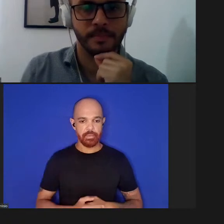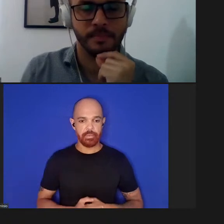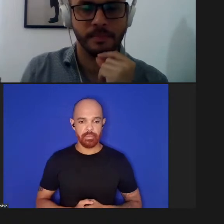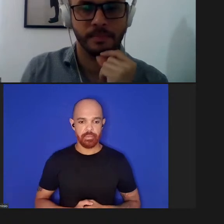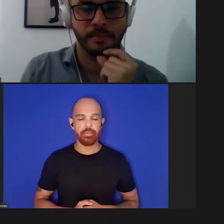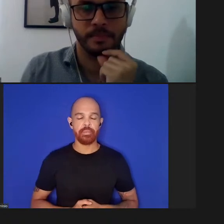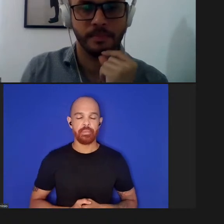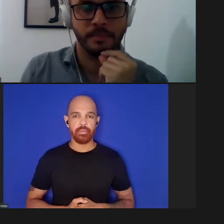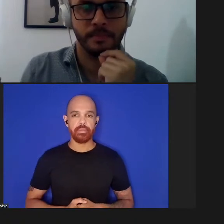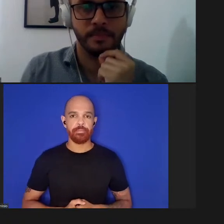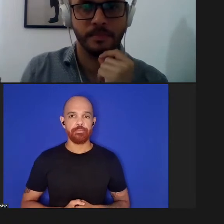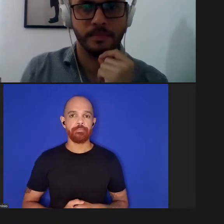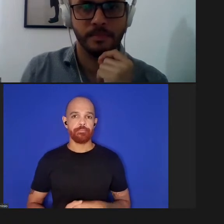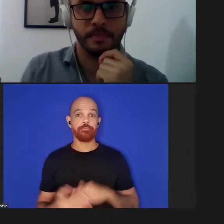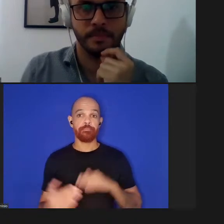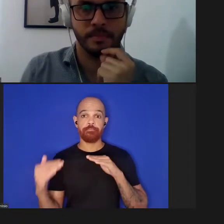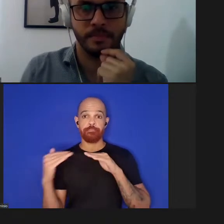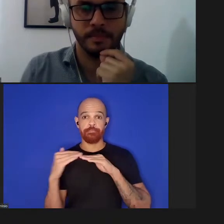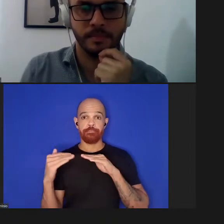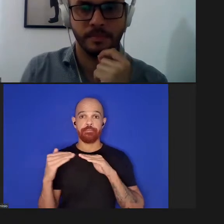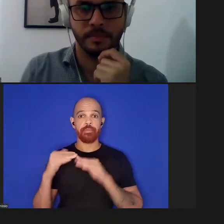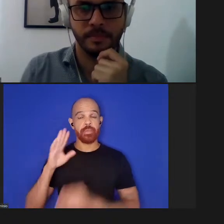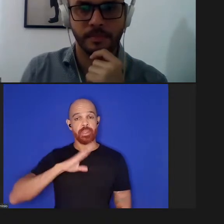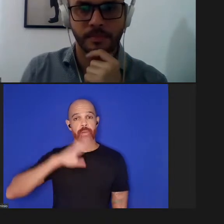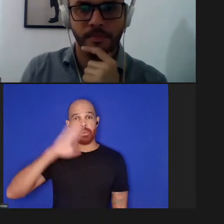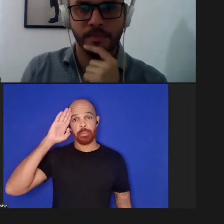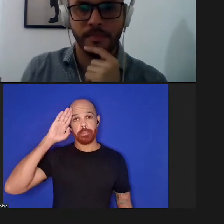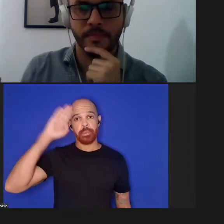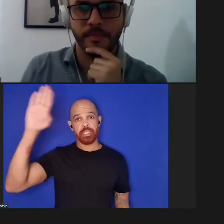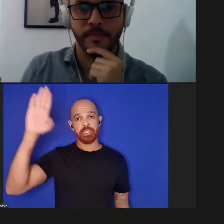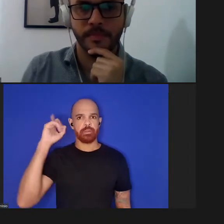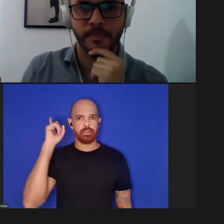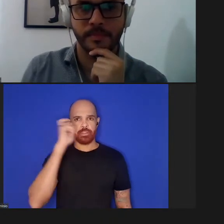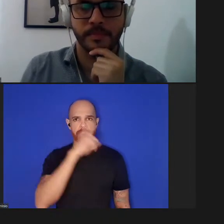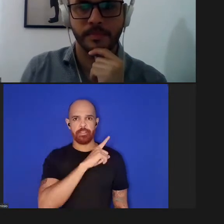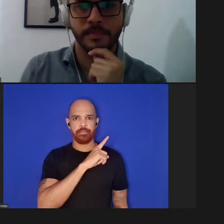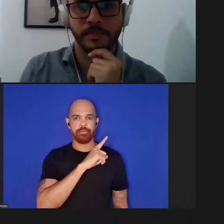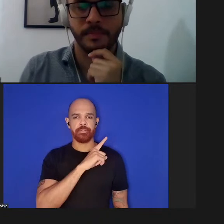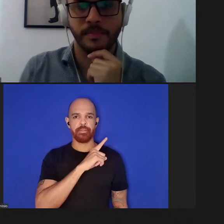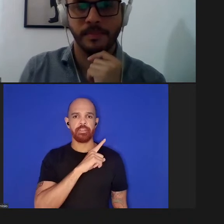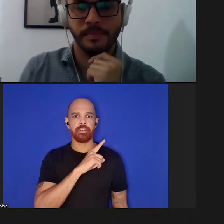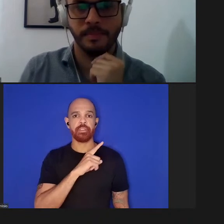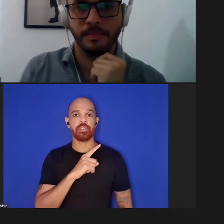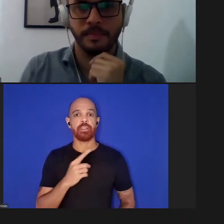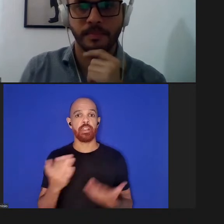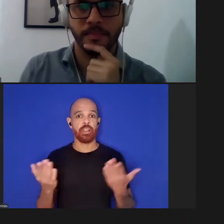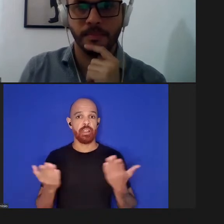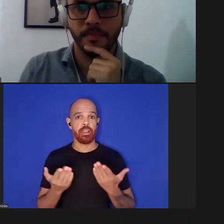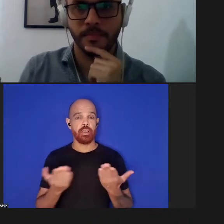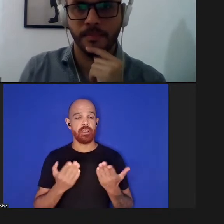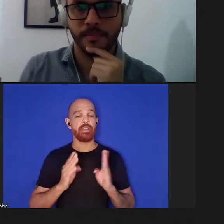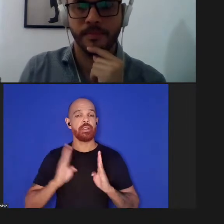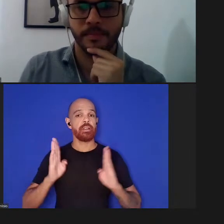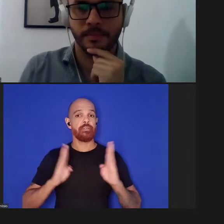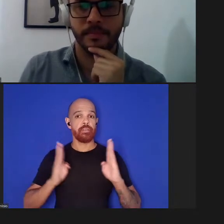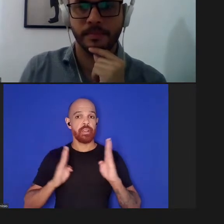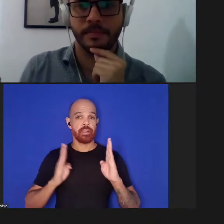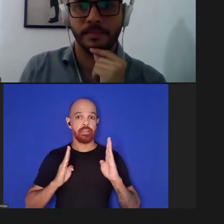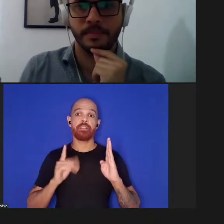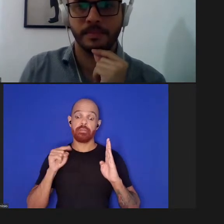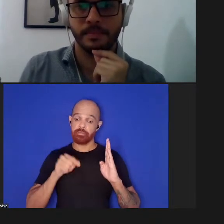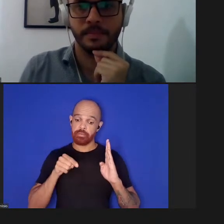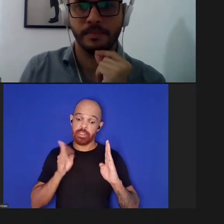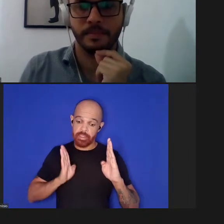o principal desafio que estamos enfrentando e aliás estamos na pandemia